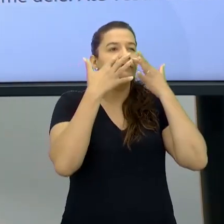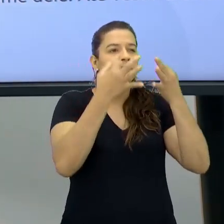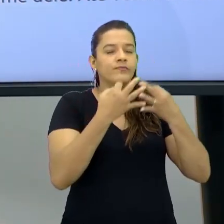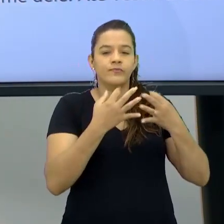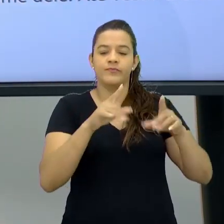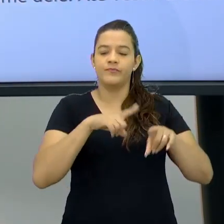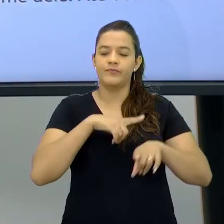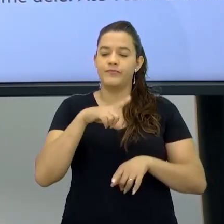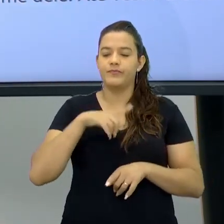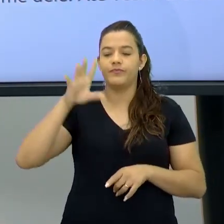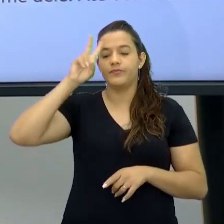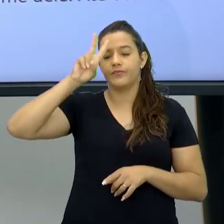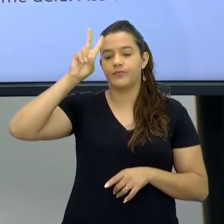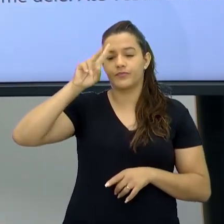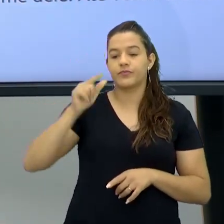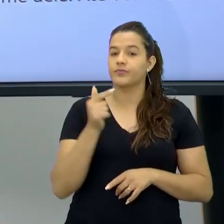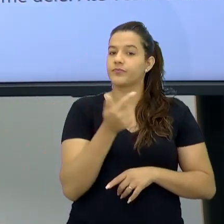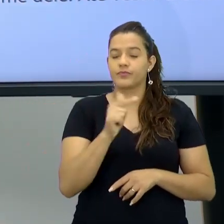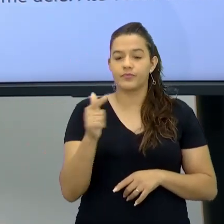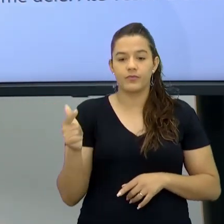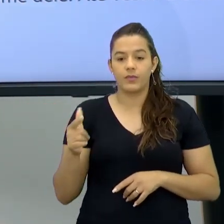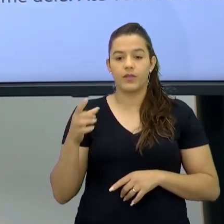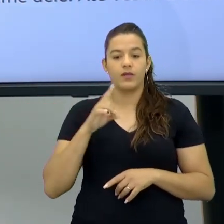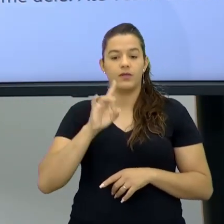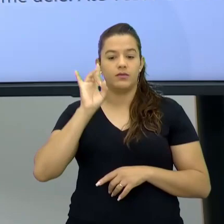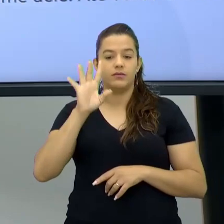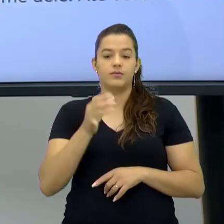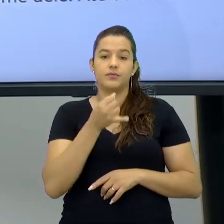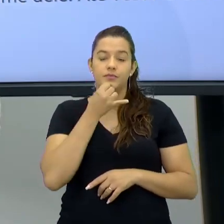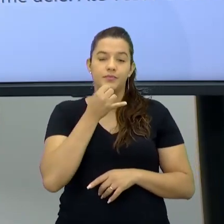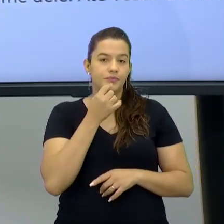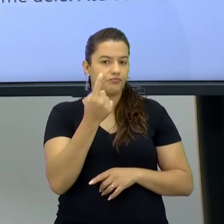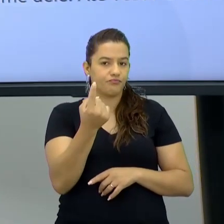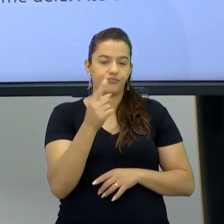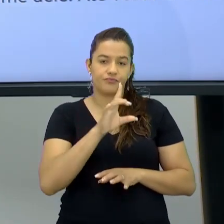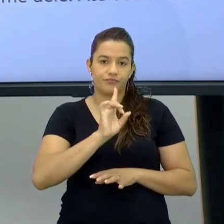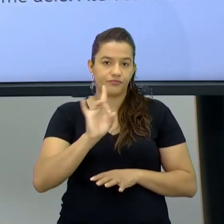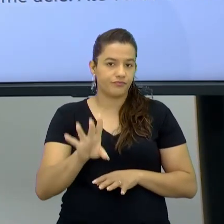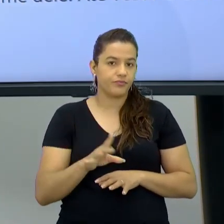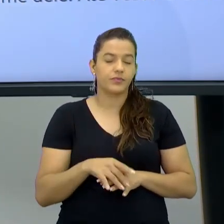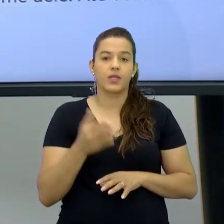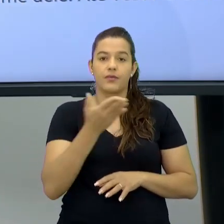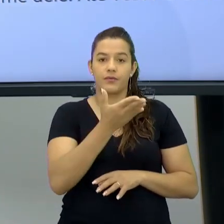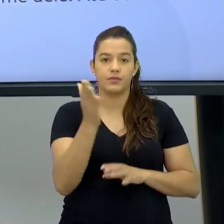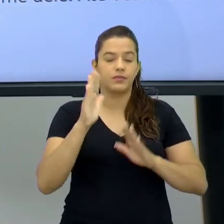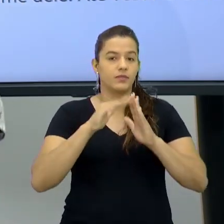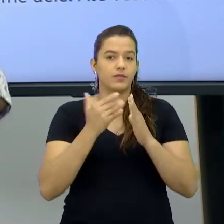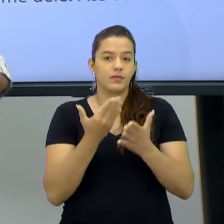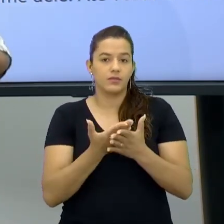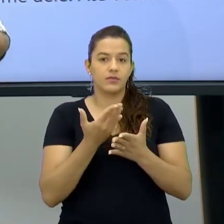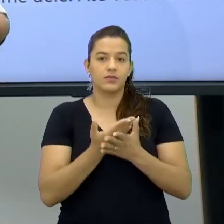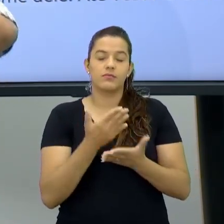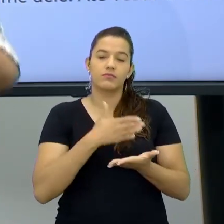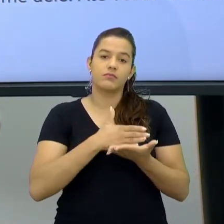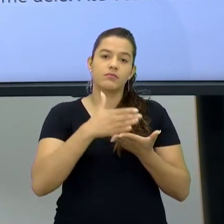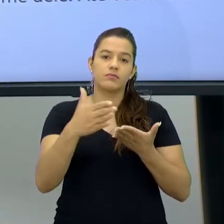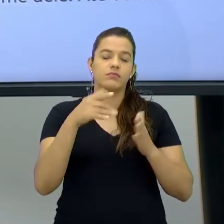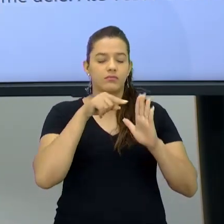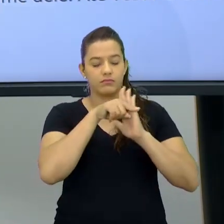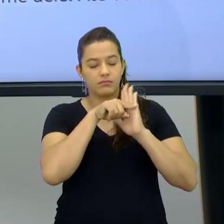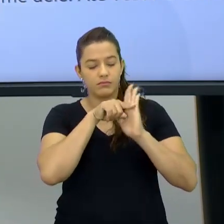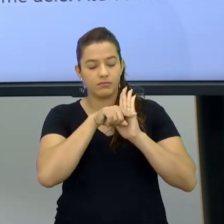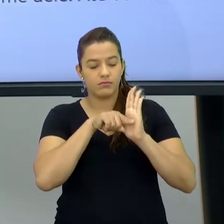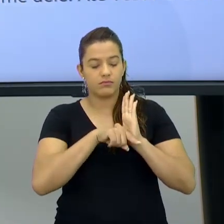Com uma história E não Eu trago um exemplo Vocês Na escola Podem pesquisar Em